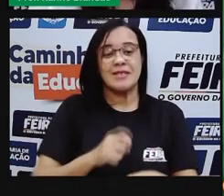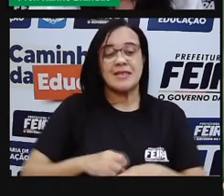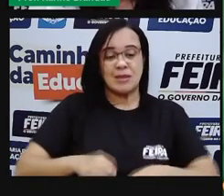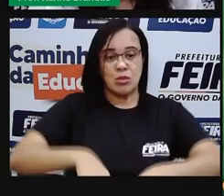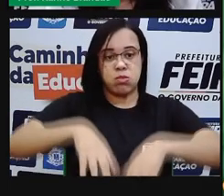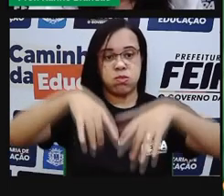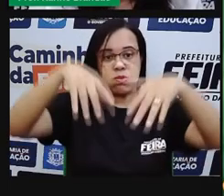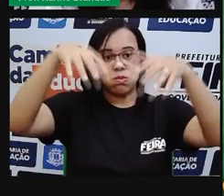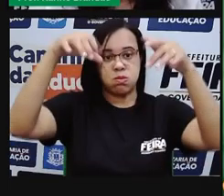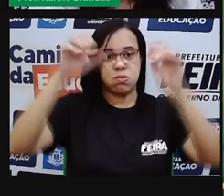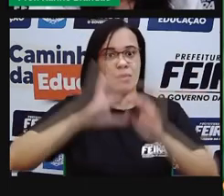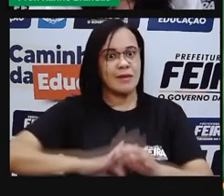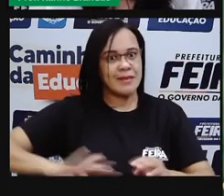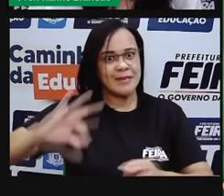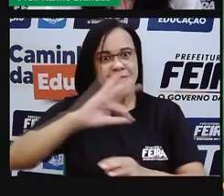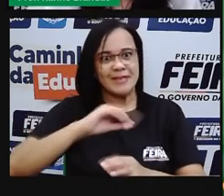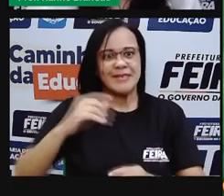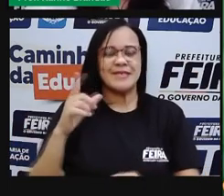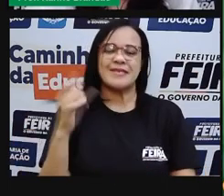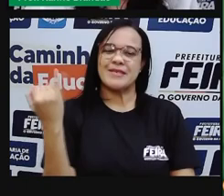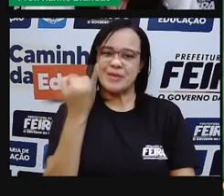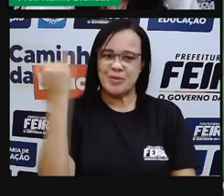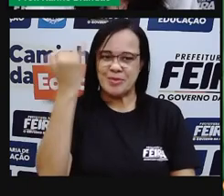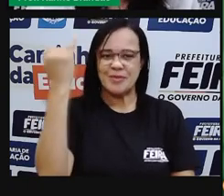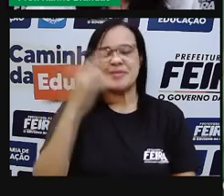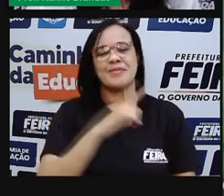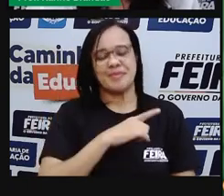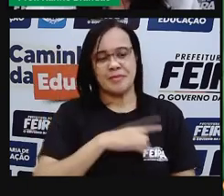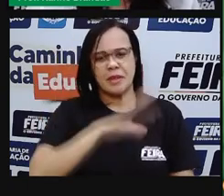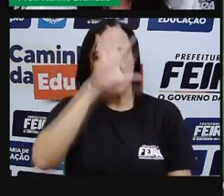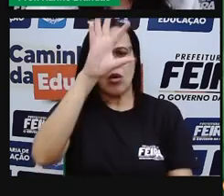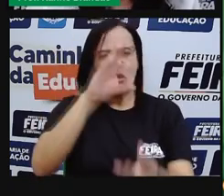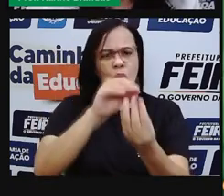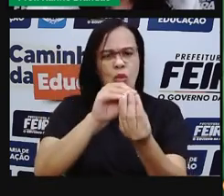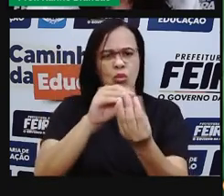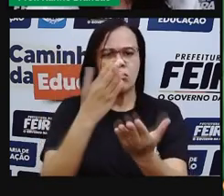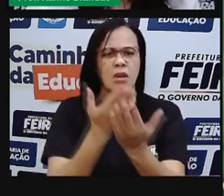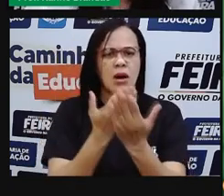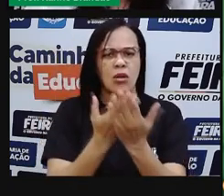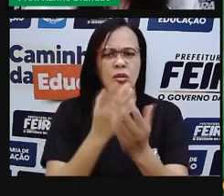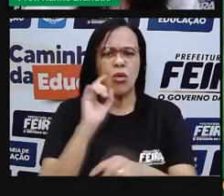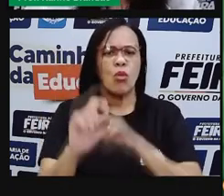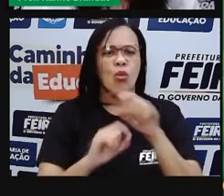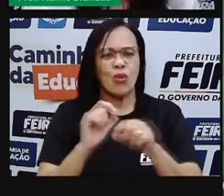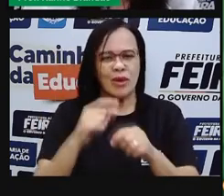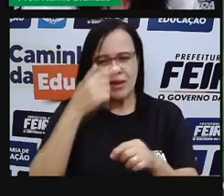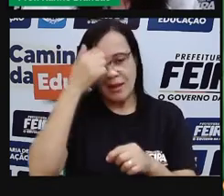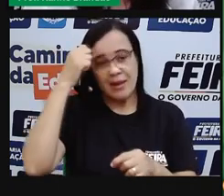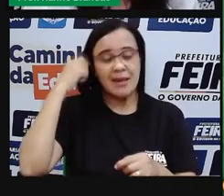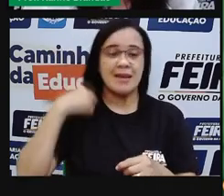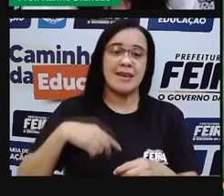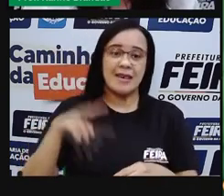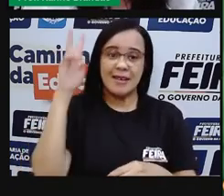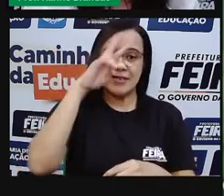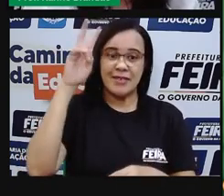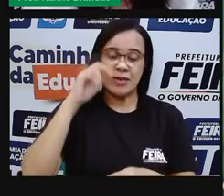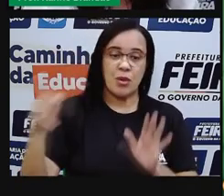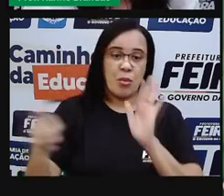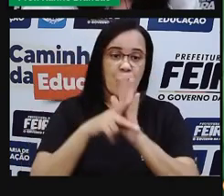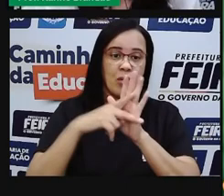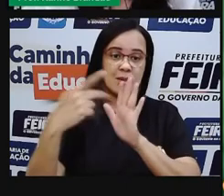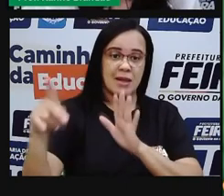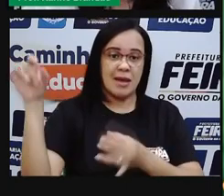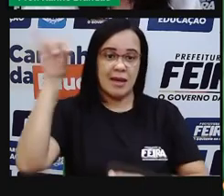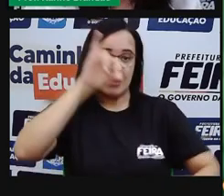Resumindo a nossa aula de hoje, nós vimos a composição química da água e algumas das suas propriedades. Vimos que a água é formada por